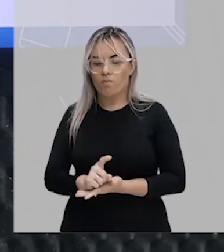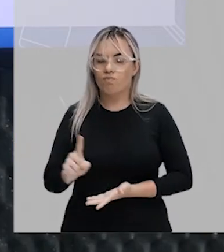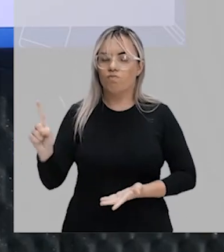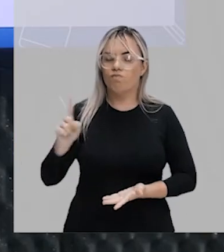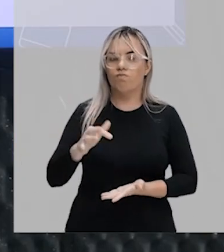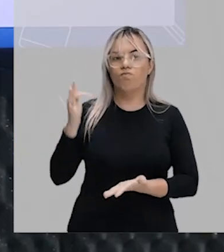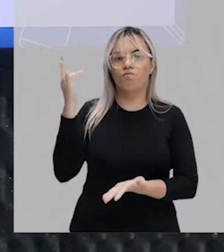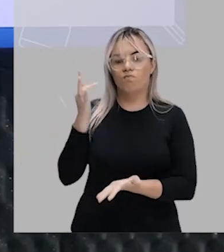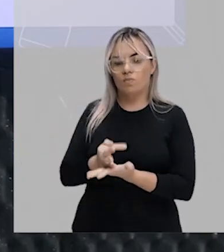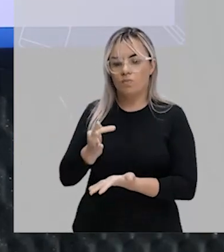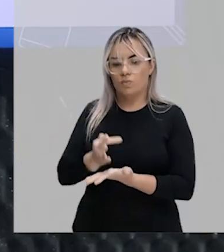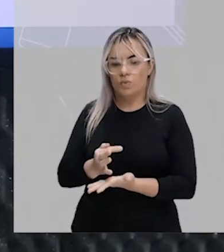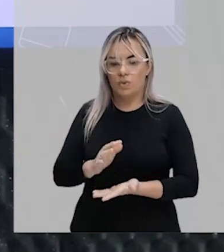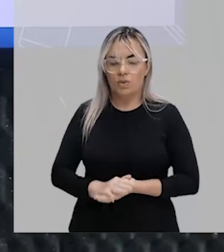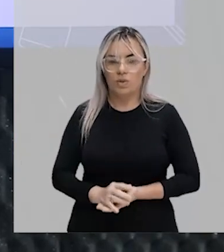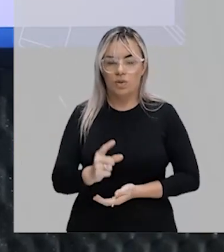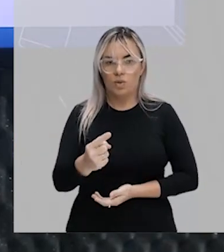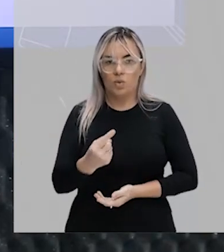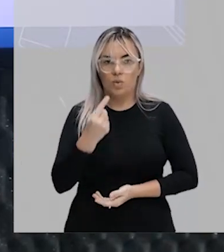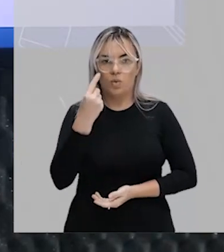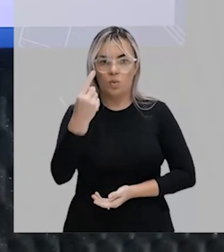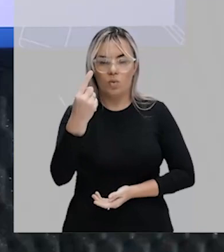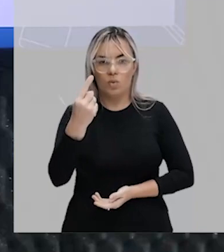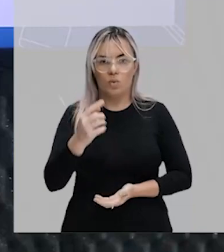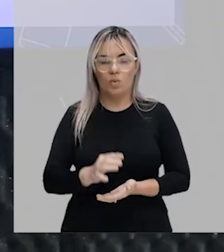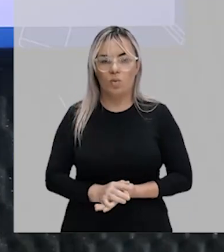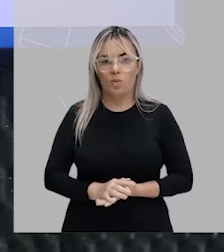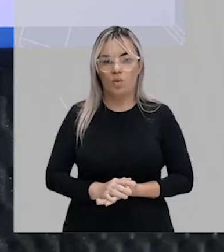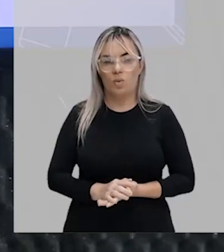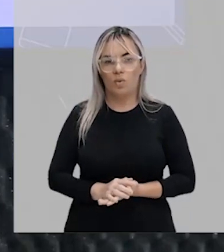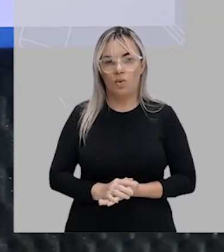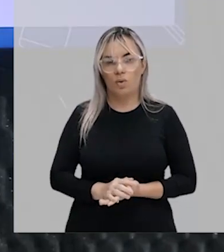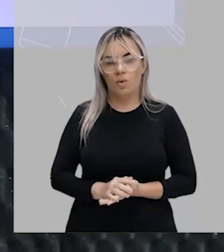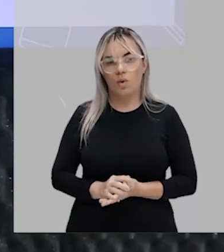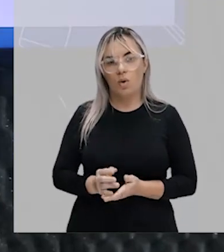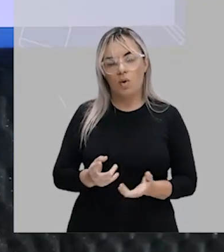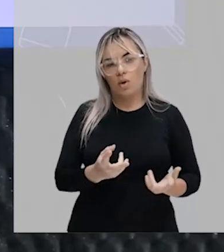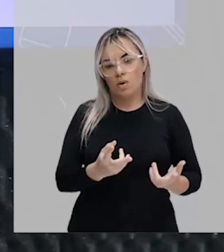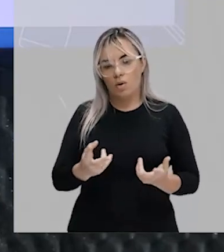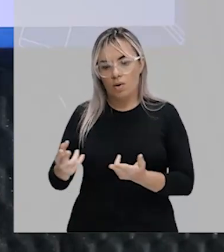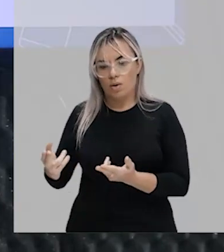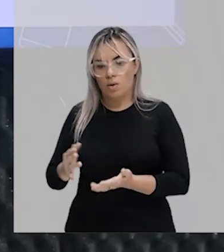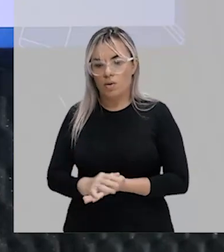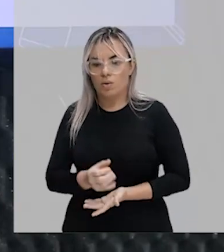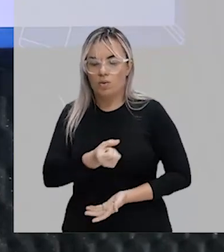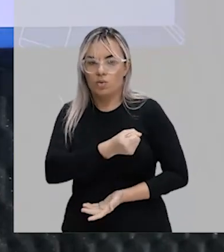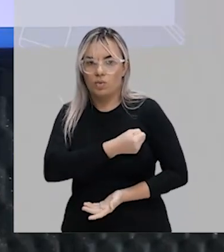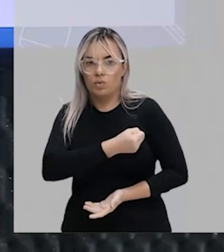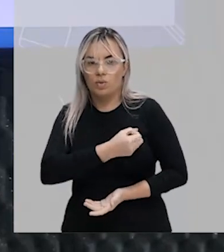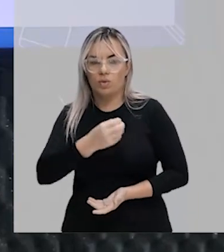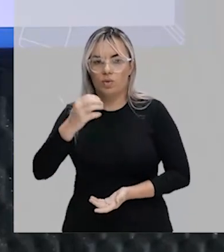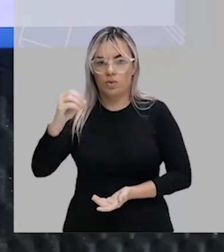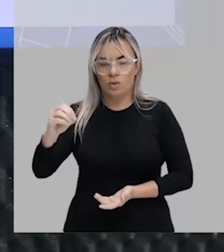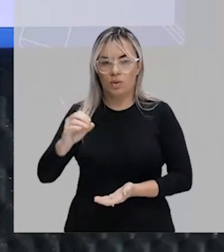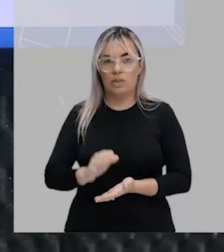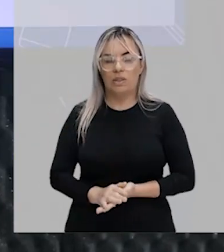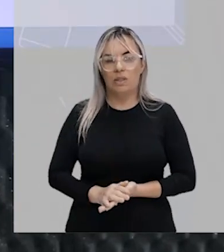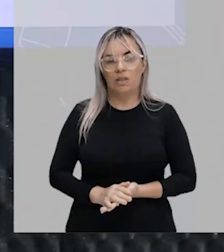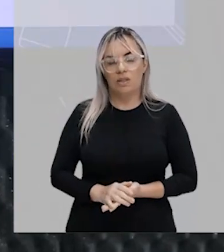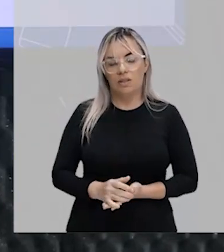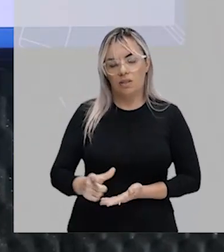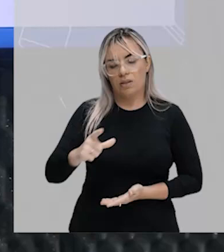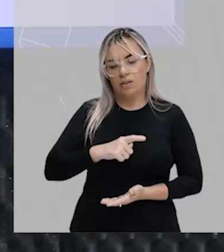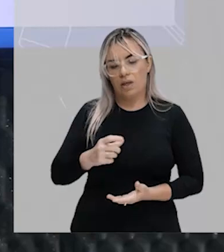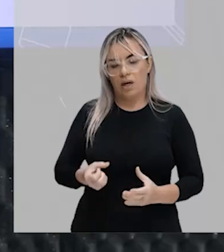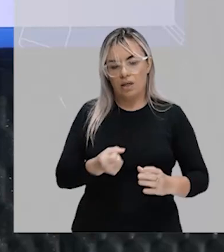interseção aí tem um único elemento em comum. E quem é ele? O zero, tá? O zero faz parte desses dois conjuntos. Então, a interseção